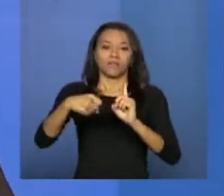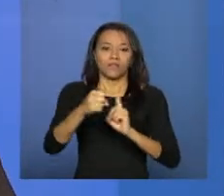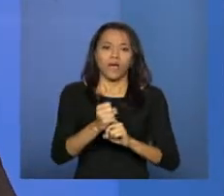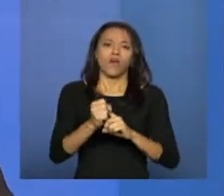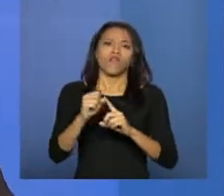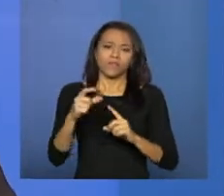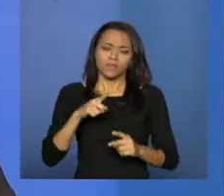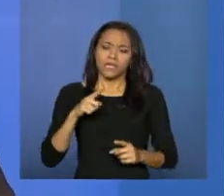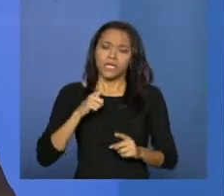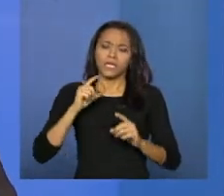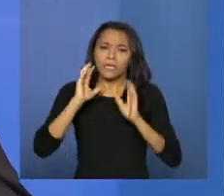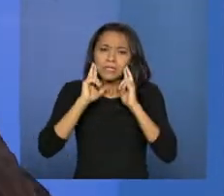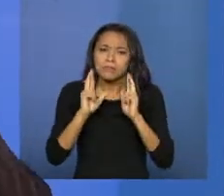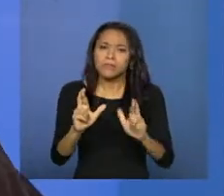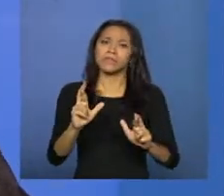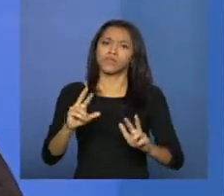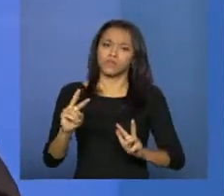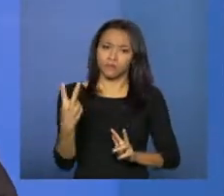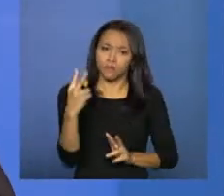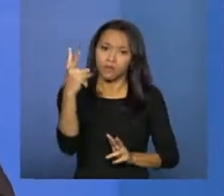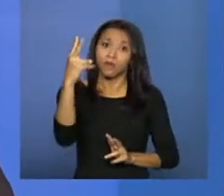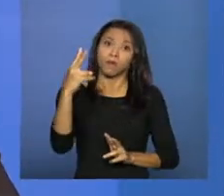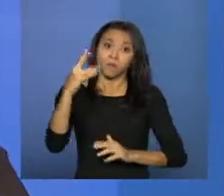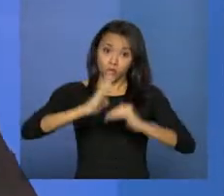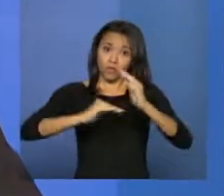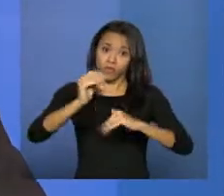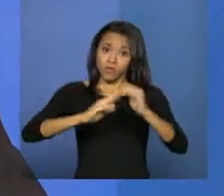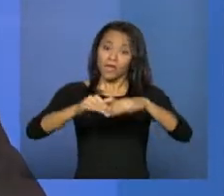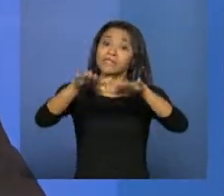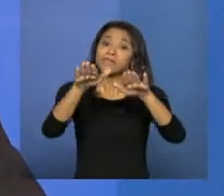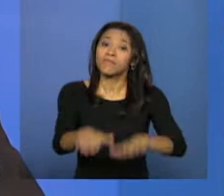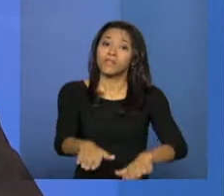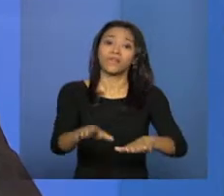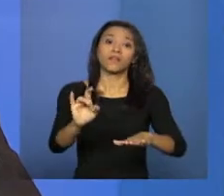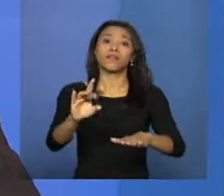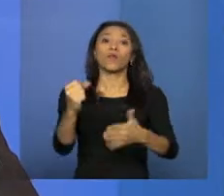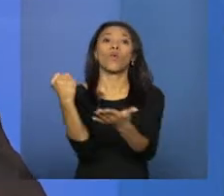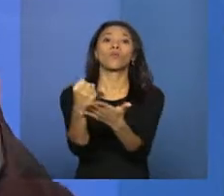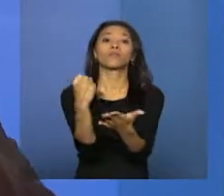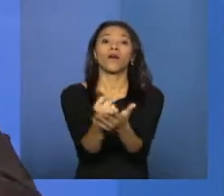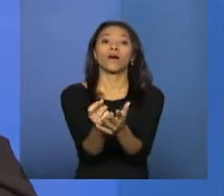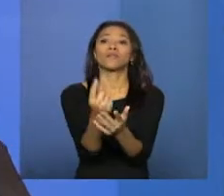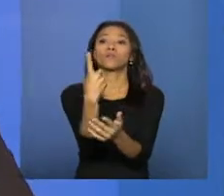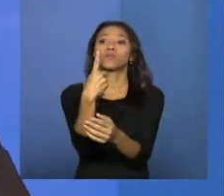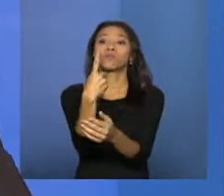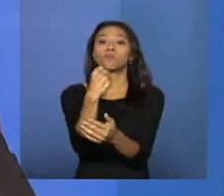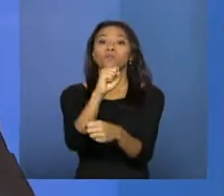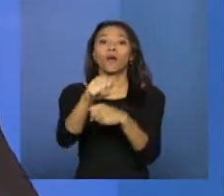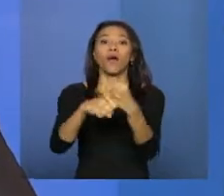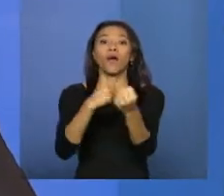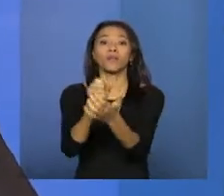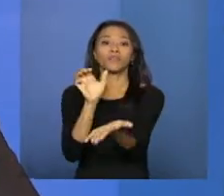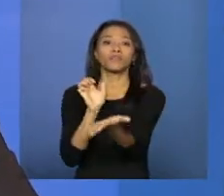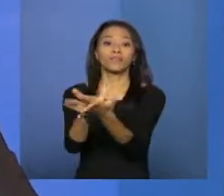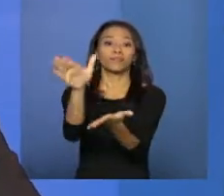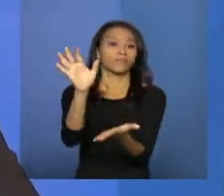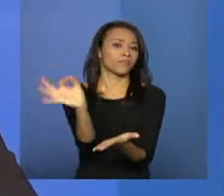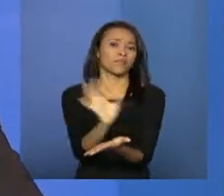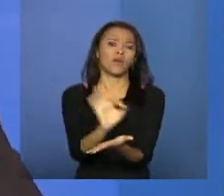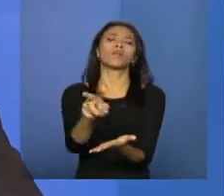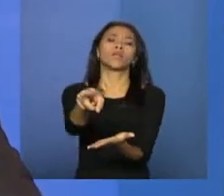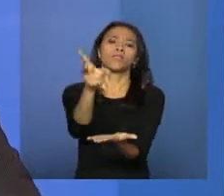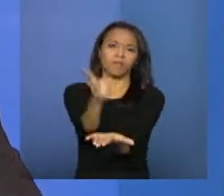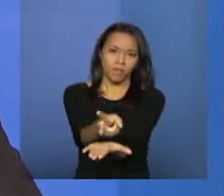ter profissionais efetivos, de termos, de fato, equipe de referência, referência de proteção em todo o território